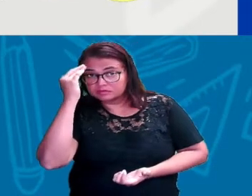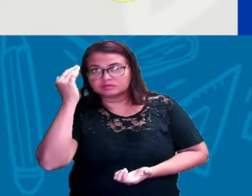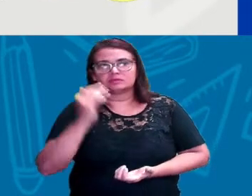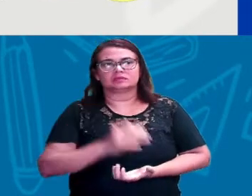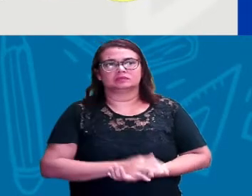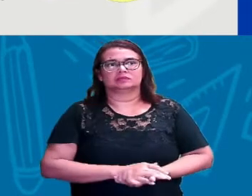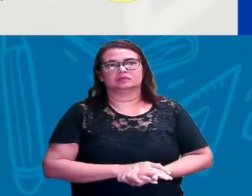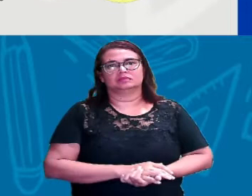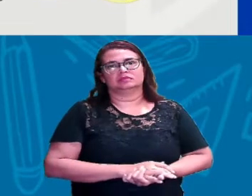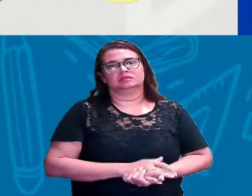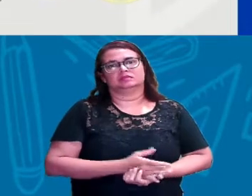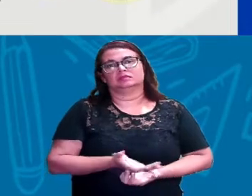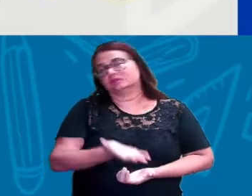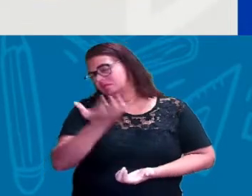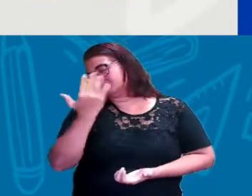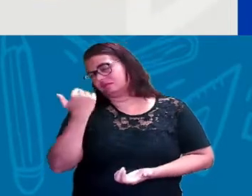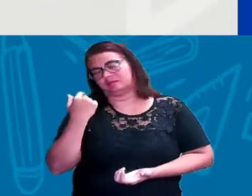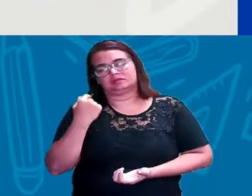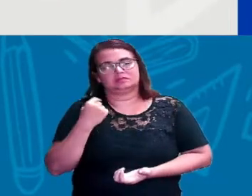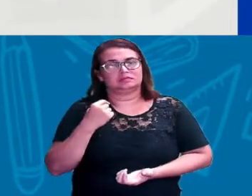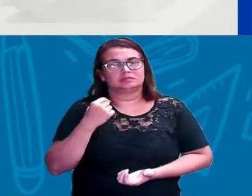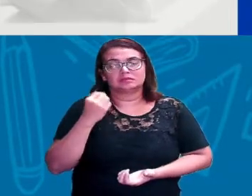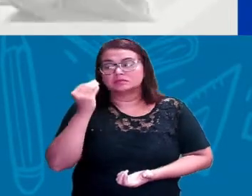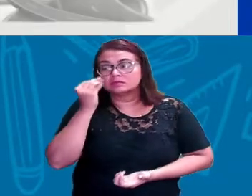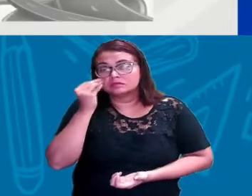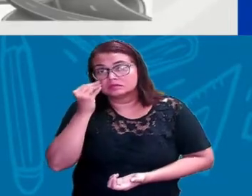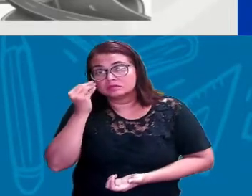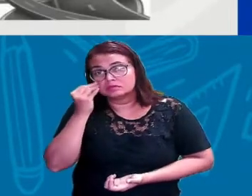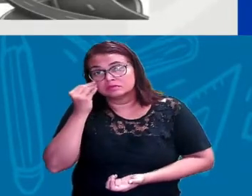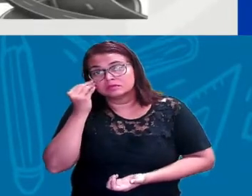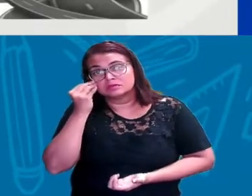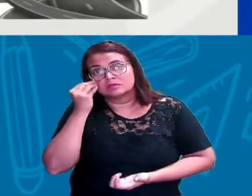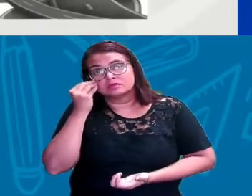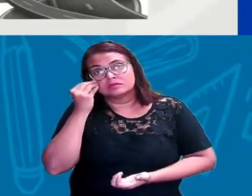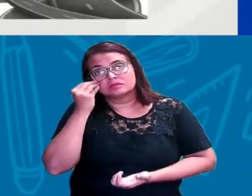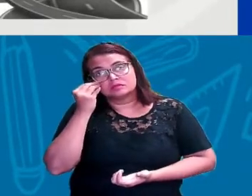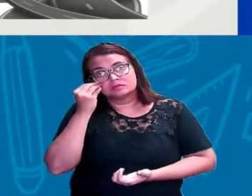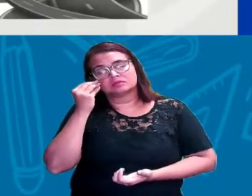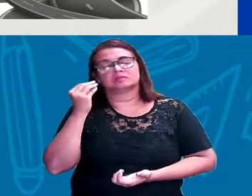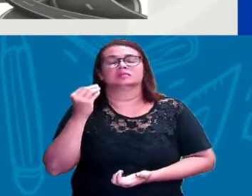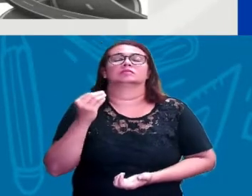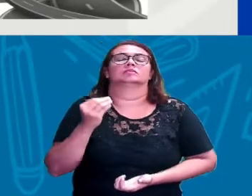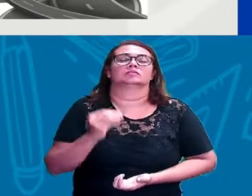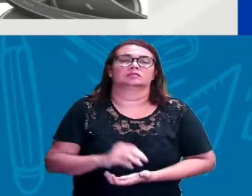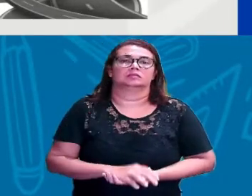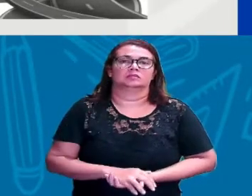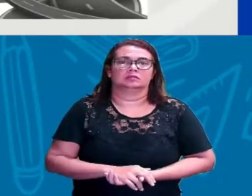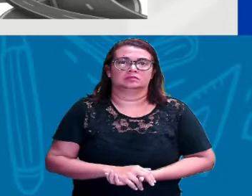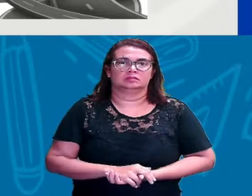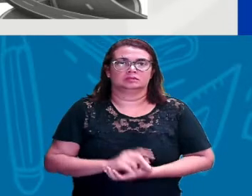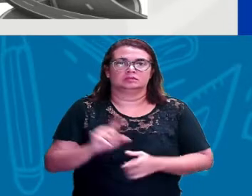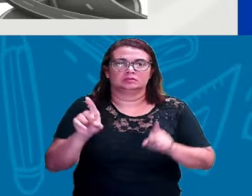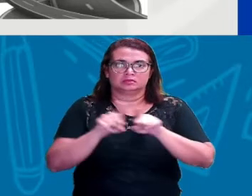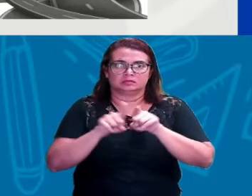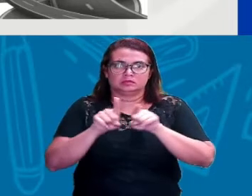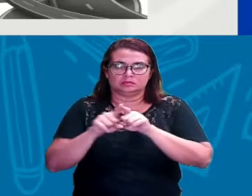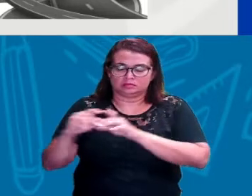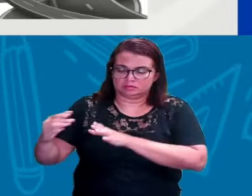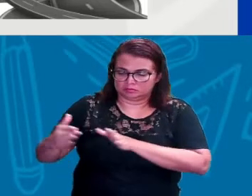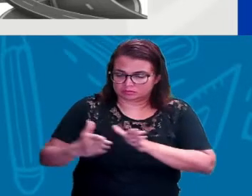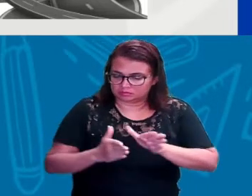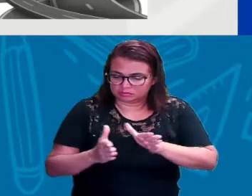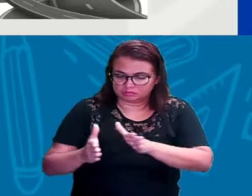vamos seguir, porque eu preciso trazer também aqui para vocês informações sobre trajetória, sobre